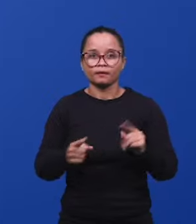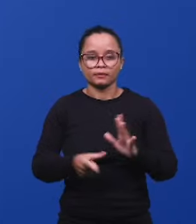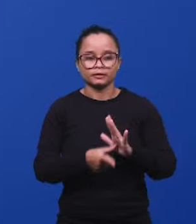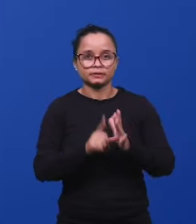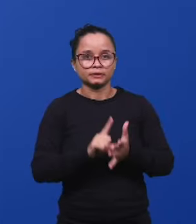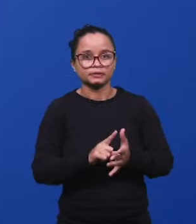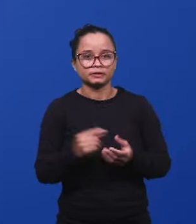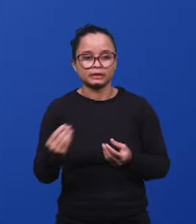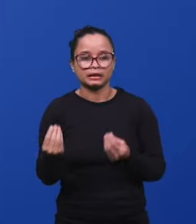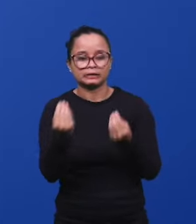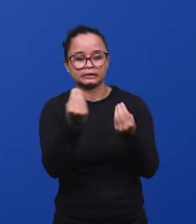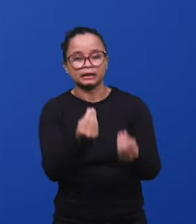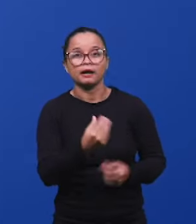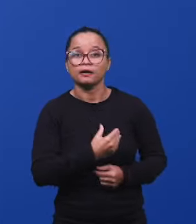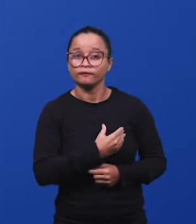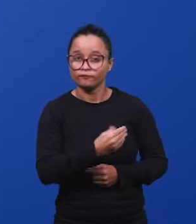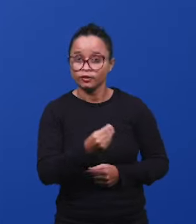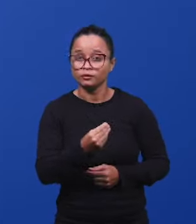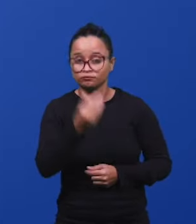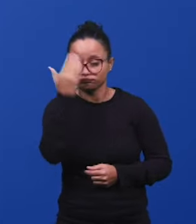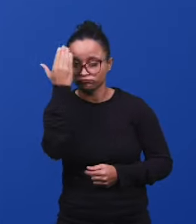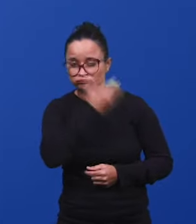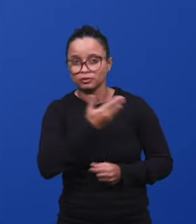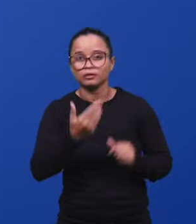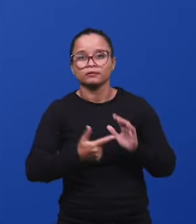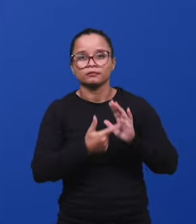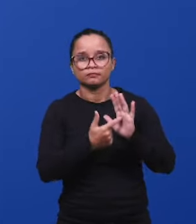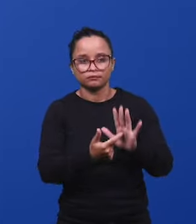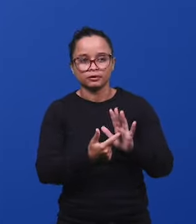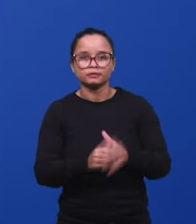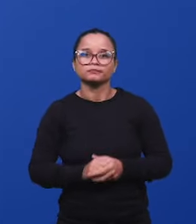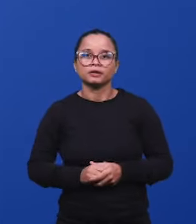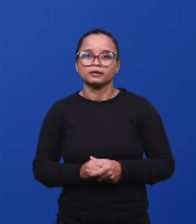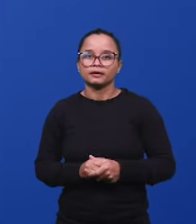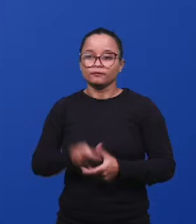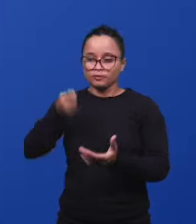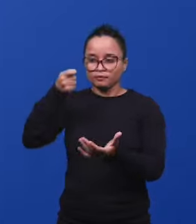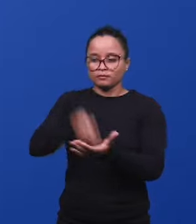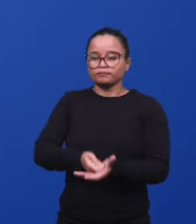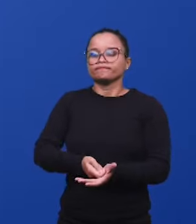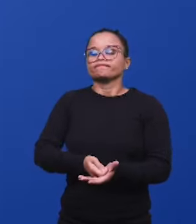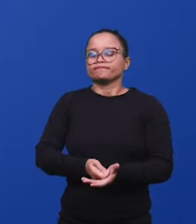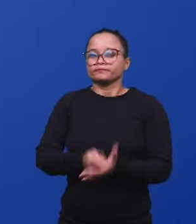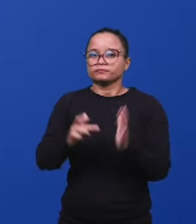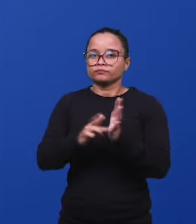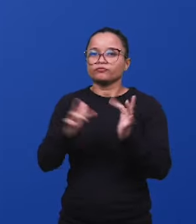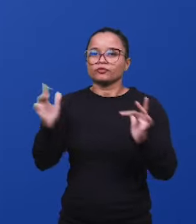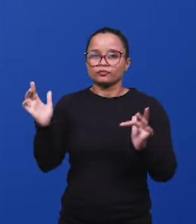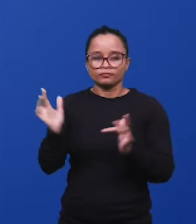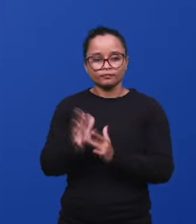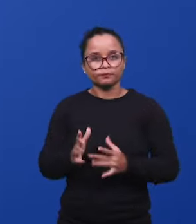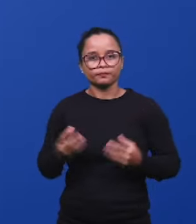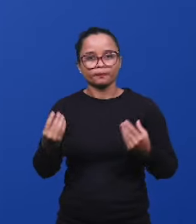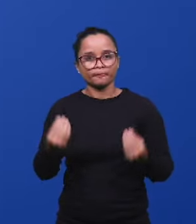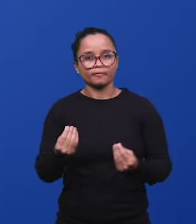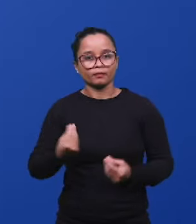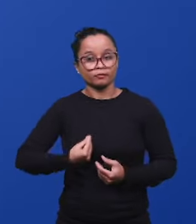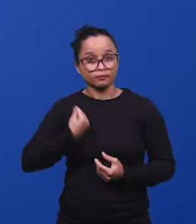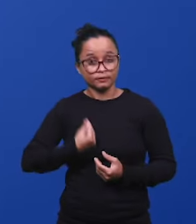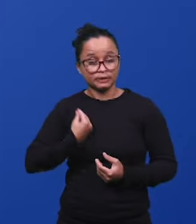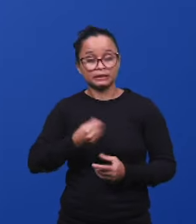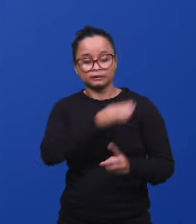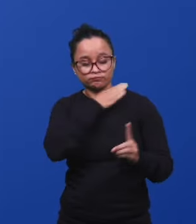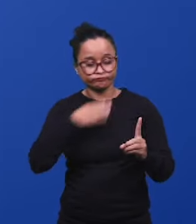dá o seu próprio filho como prova. Um preço foi pago. Jesus oferece a sua vida no